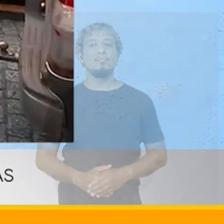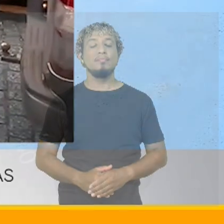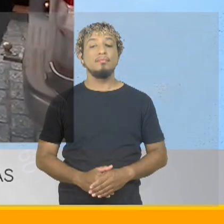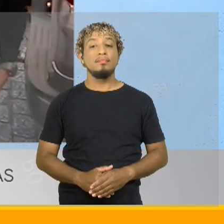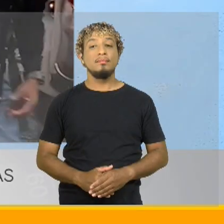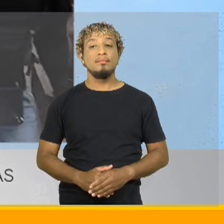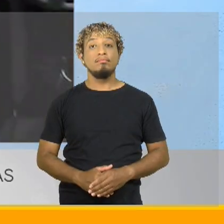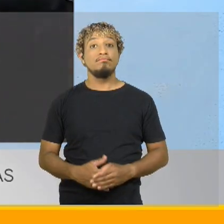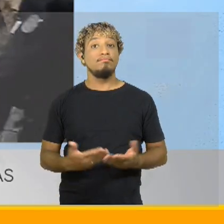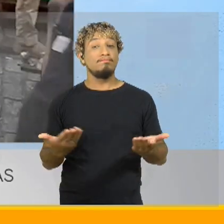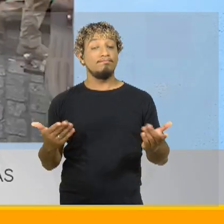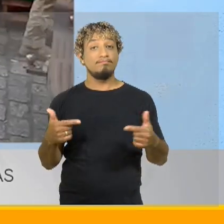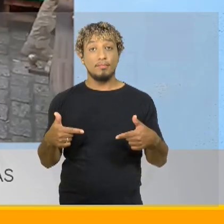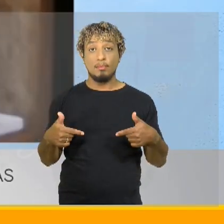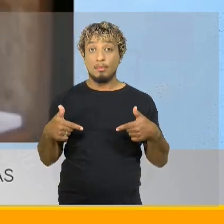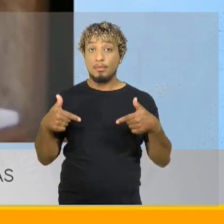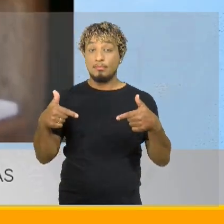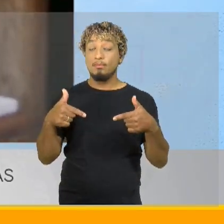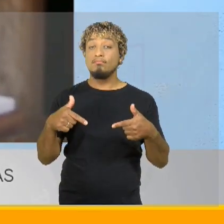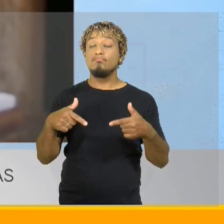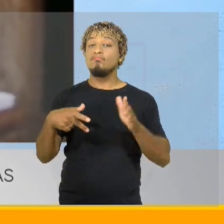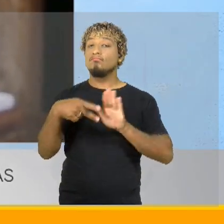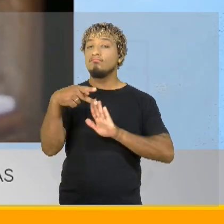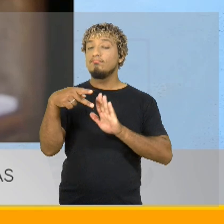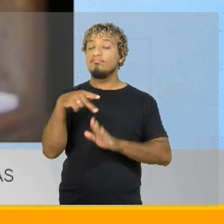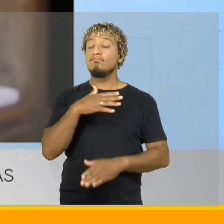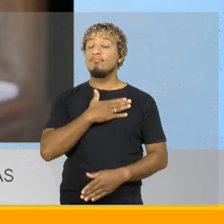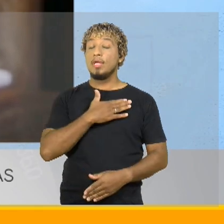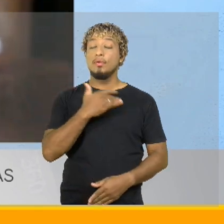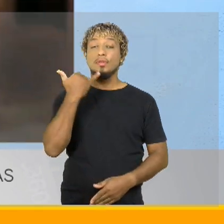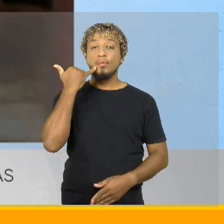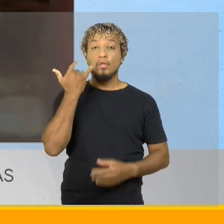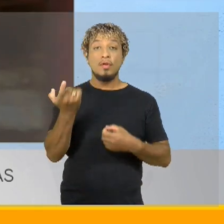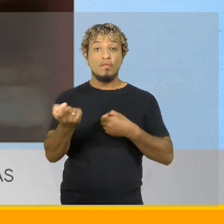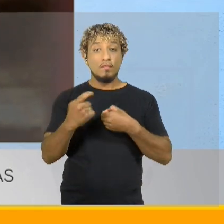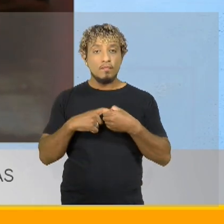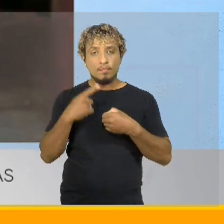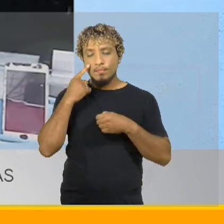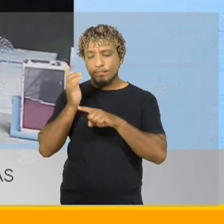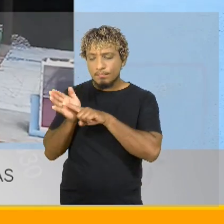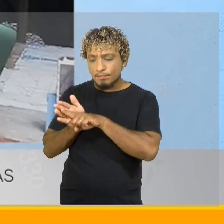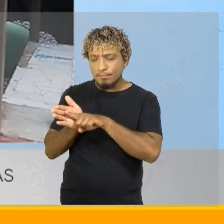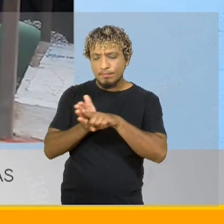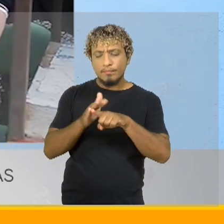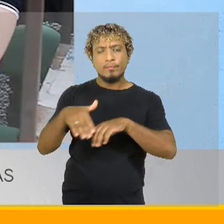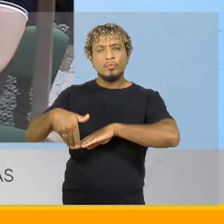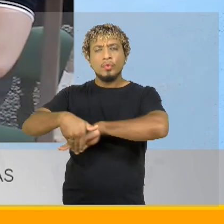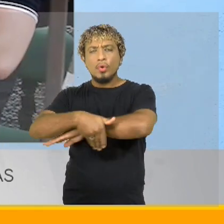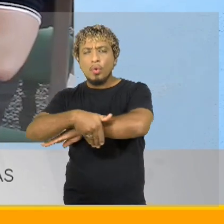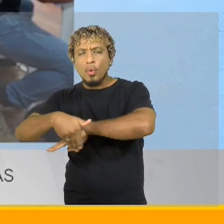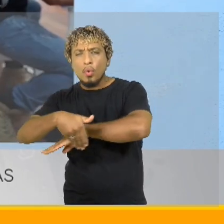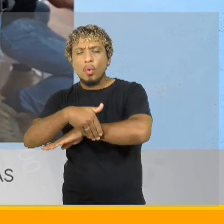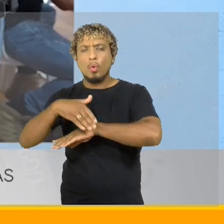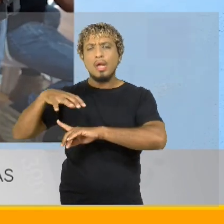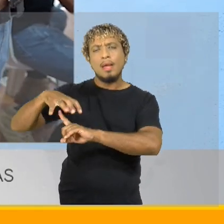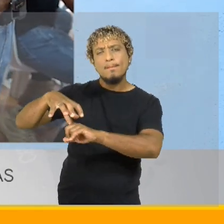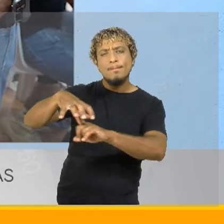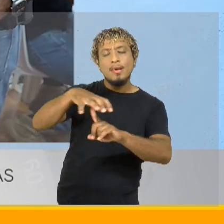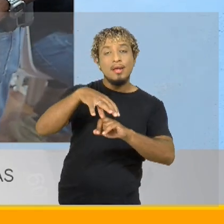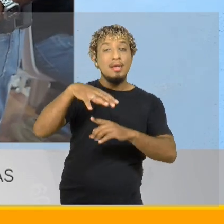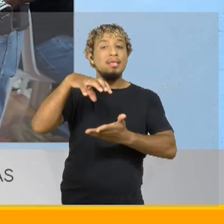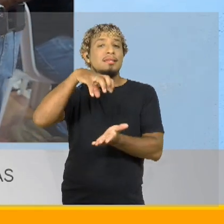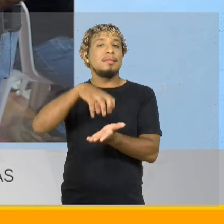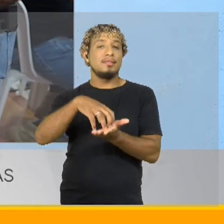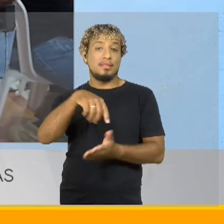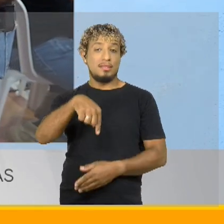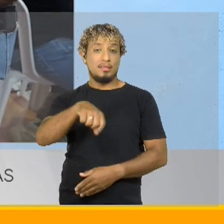Em mais uma ação do programa Meu Celular de Volta, policiais realizaram vistorias em ruas e bancas do centro de São Luís. O